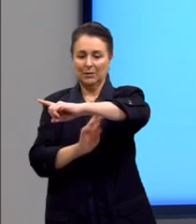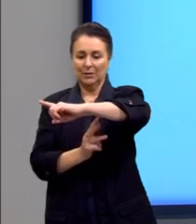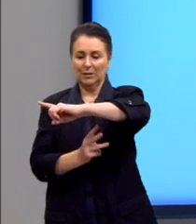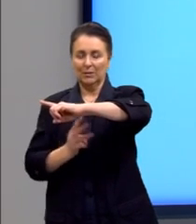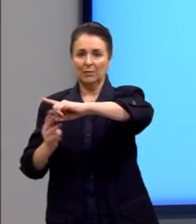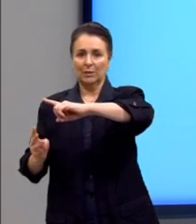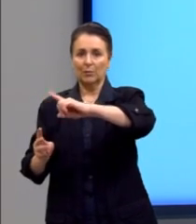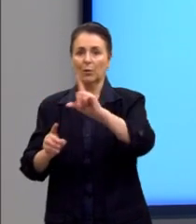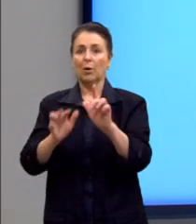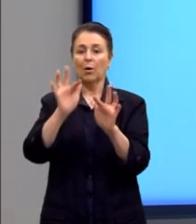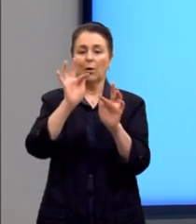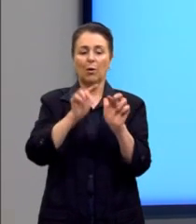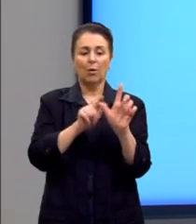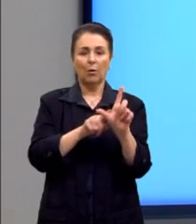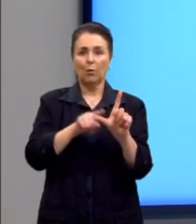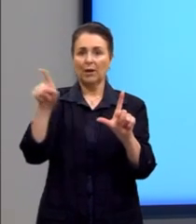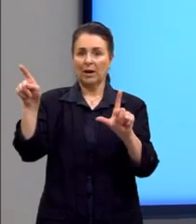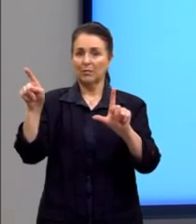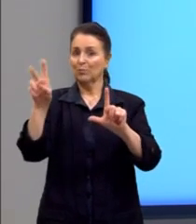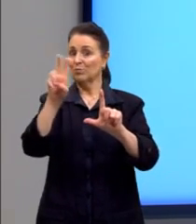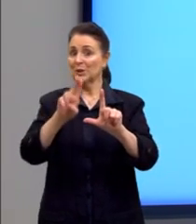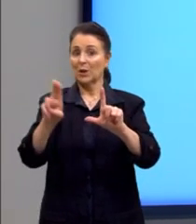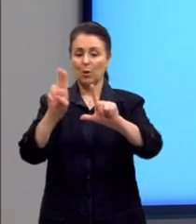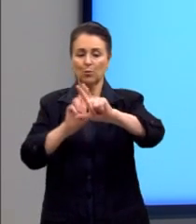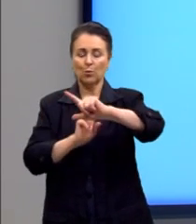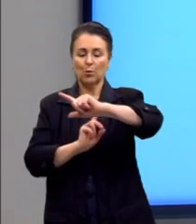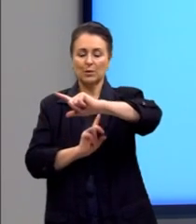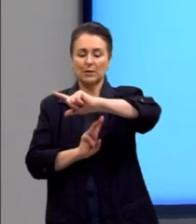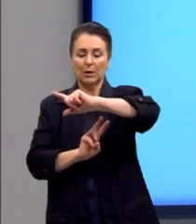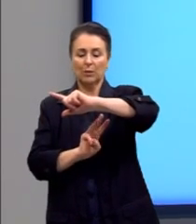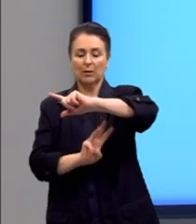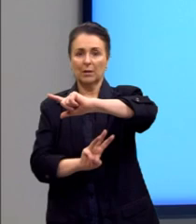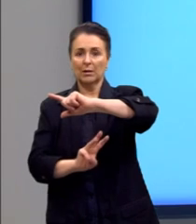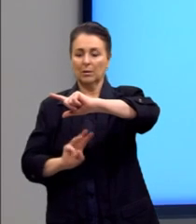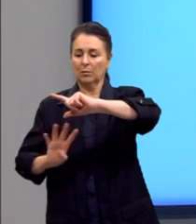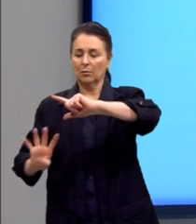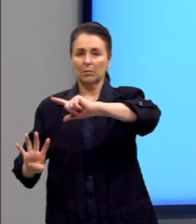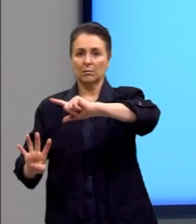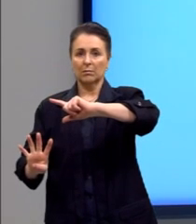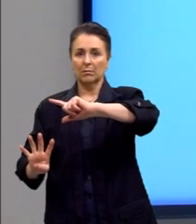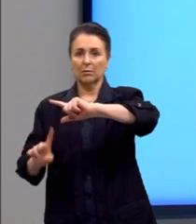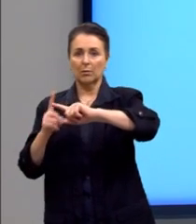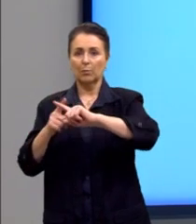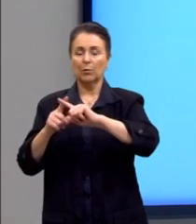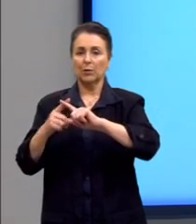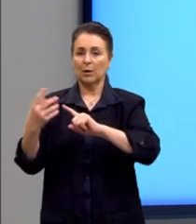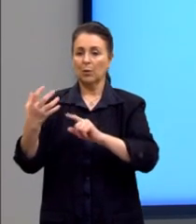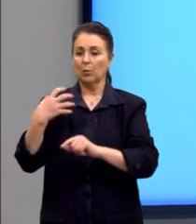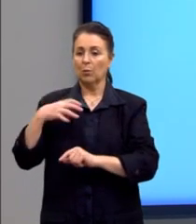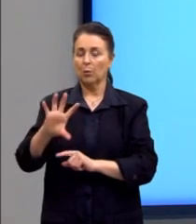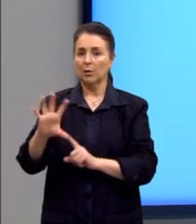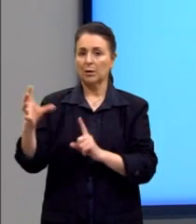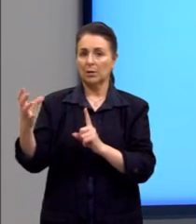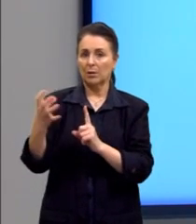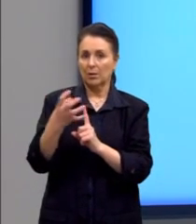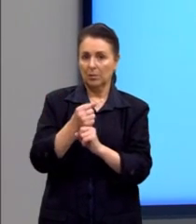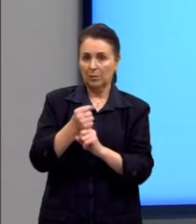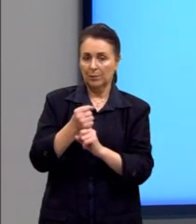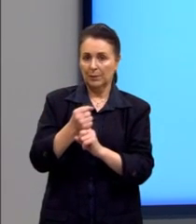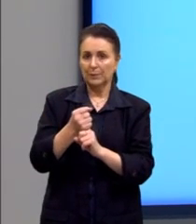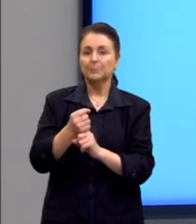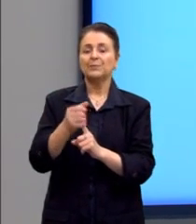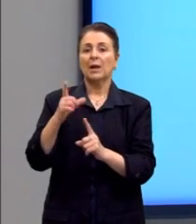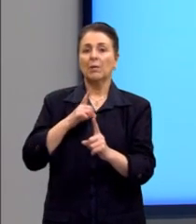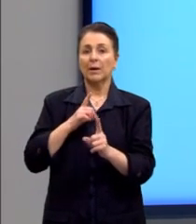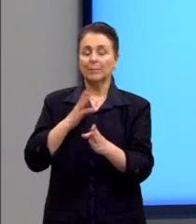nem pelo quarto quadrante do nosso plano cartesiano, porque o contradomínio será sempre os reais